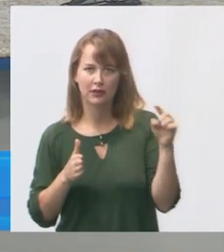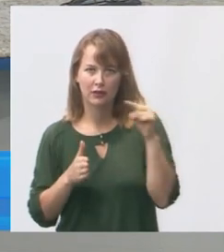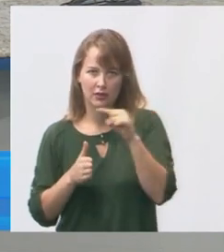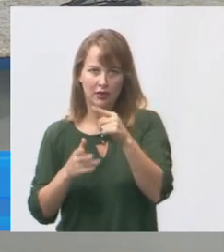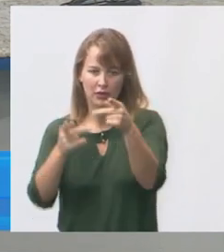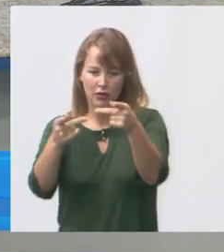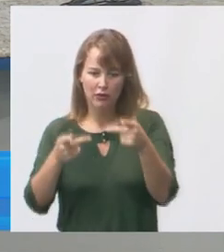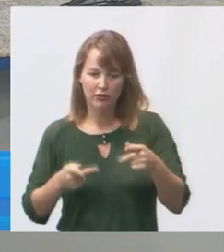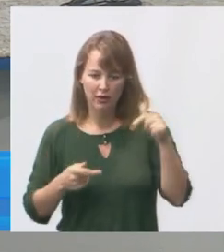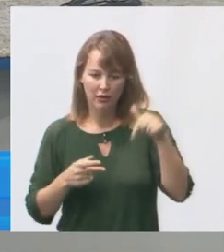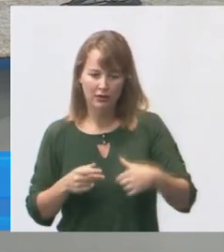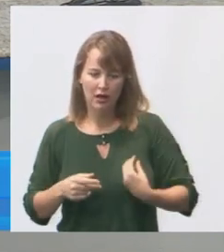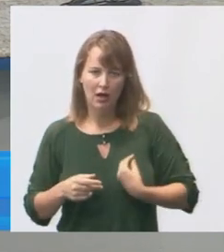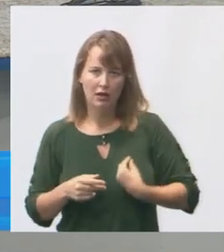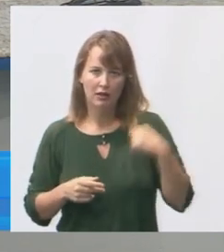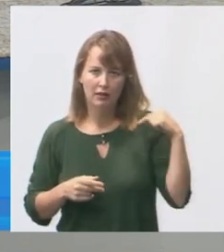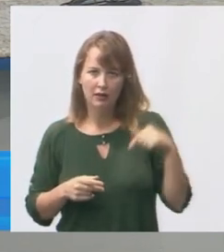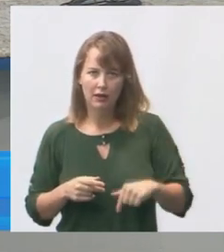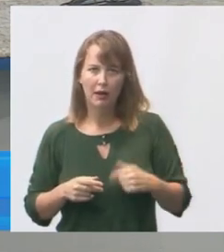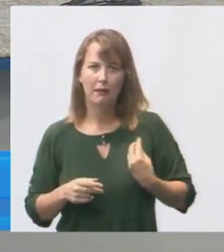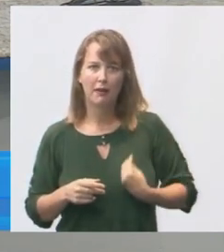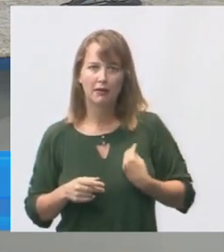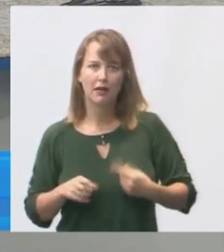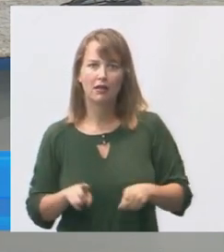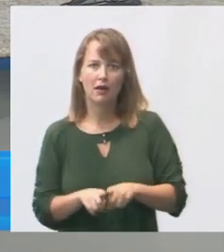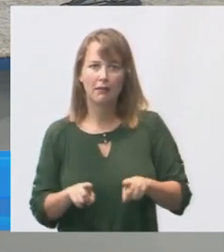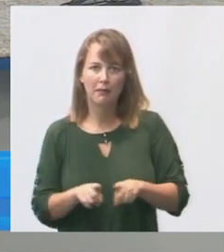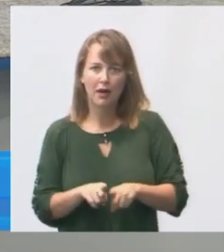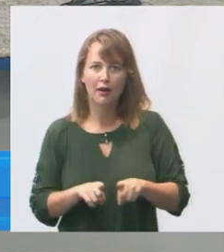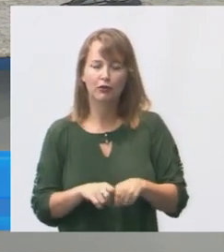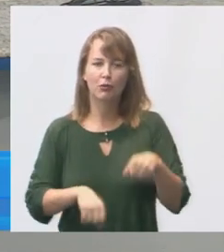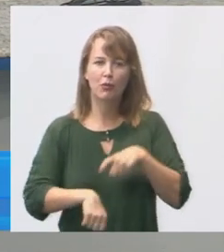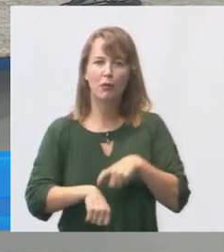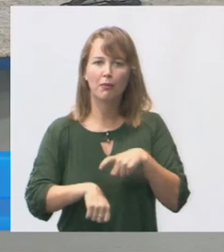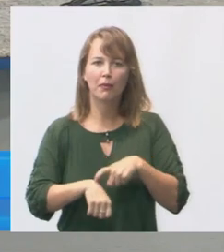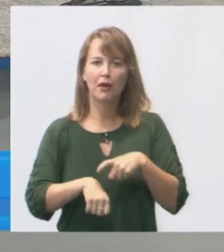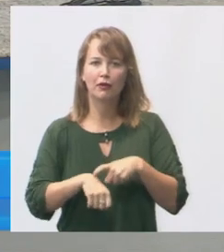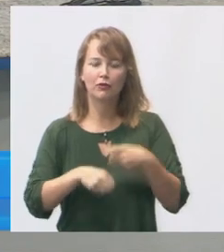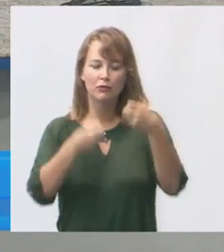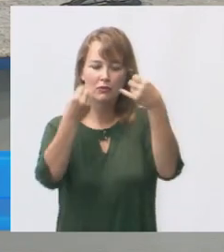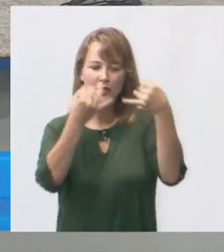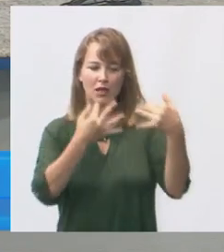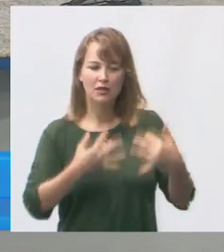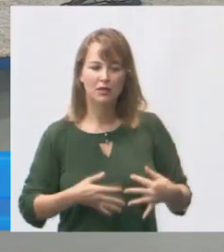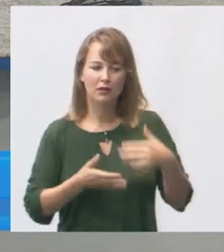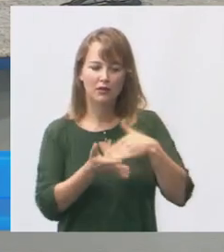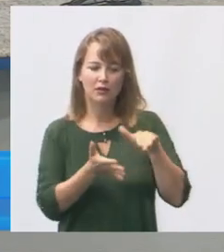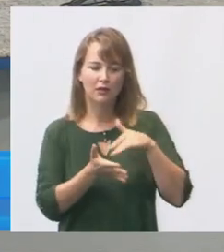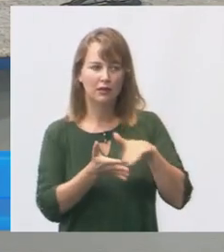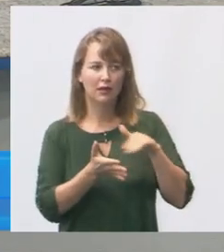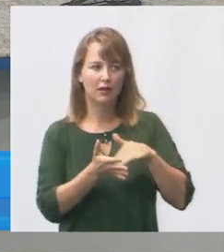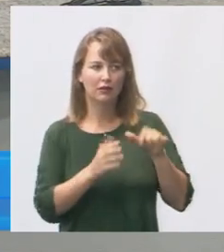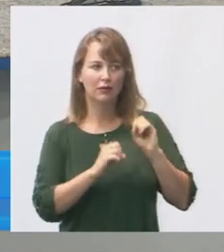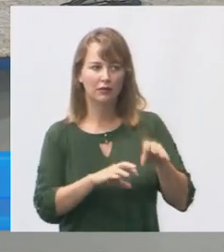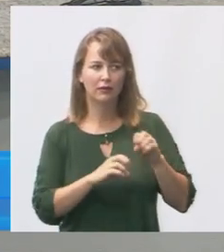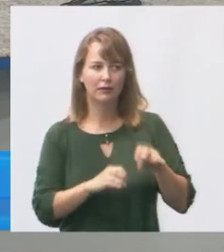convidados a estar aqui e participar do momento de argüição à secretária de educação.